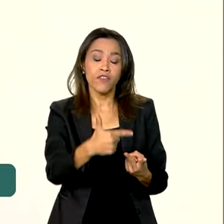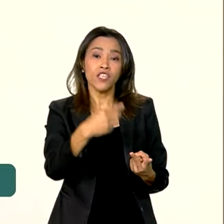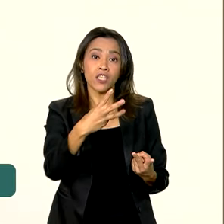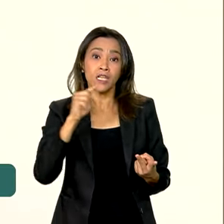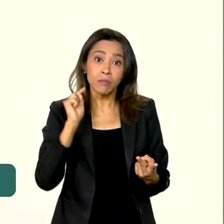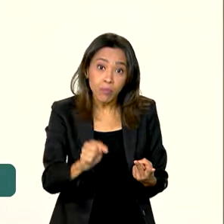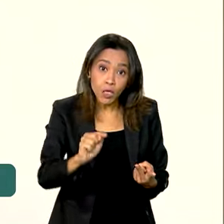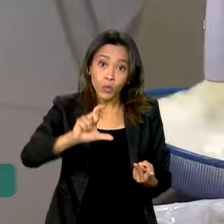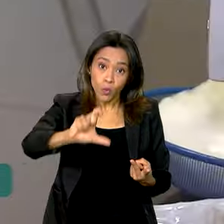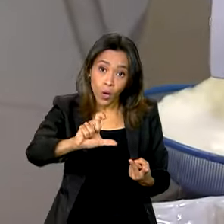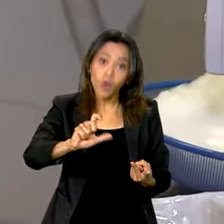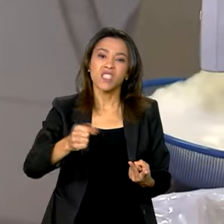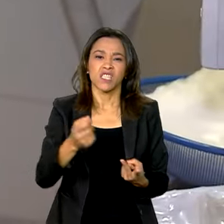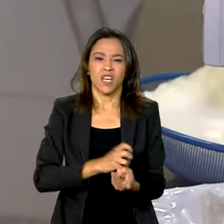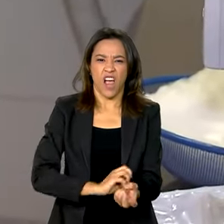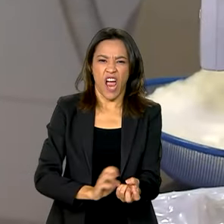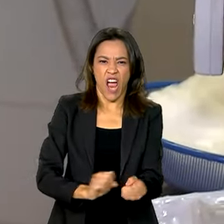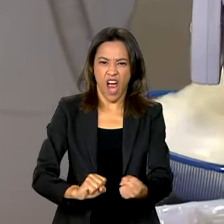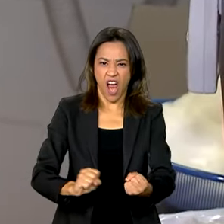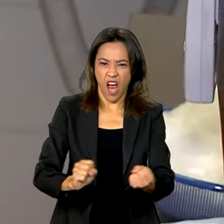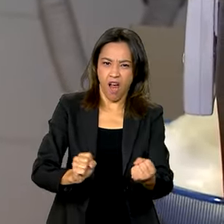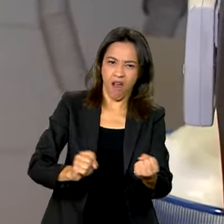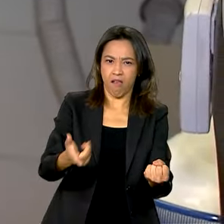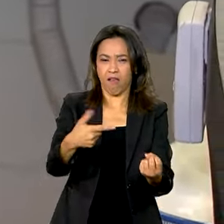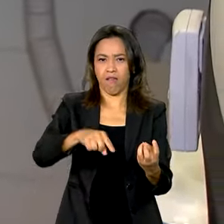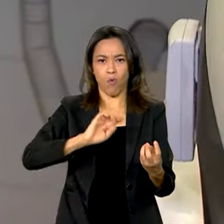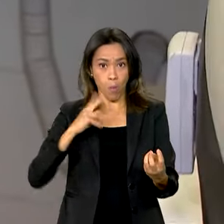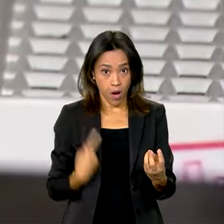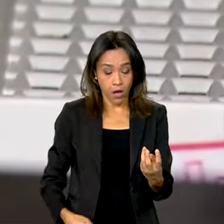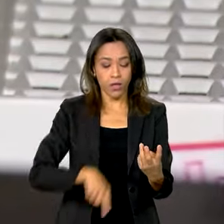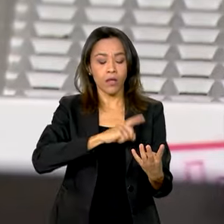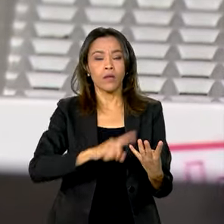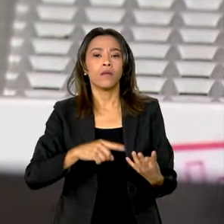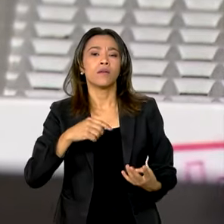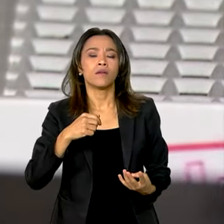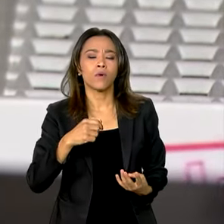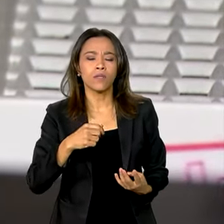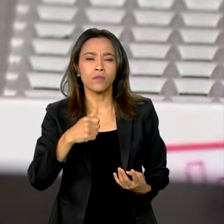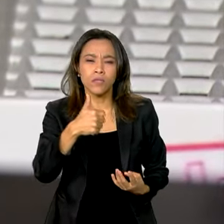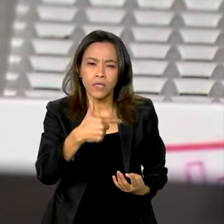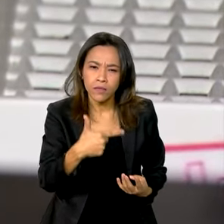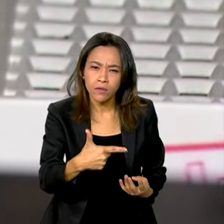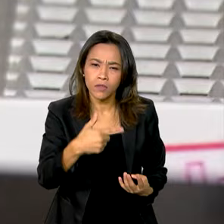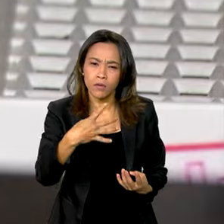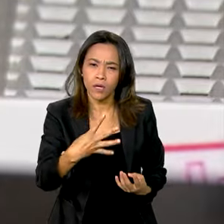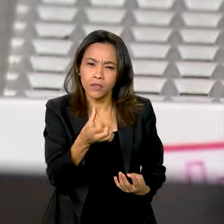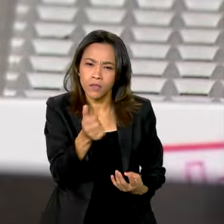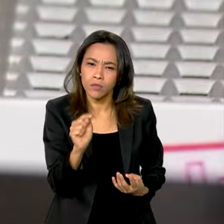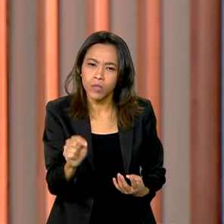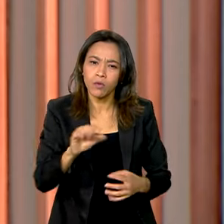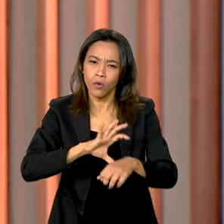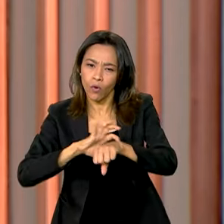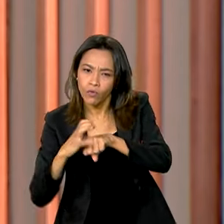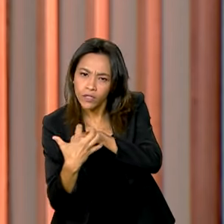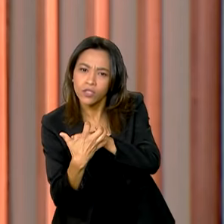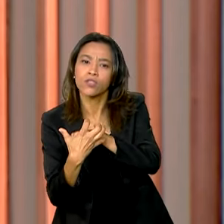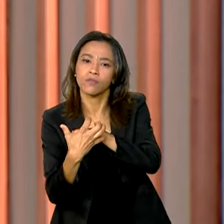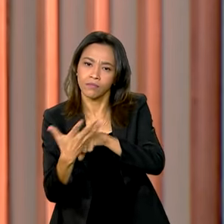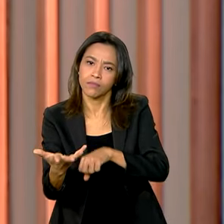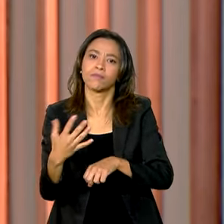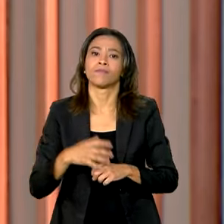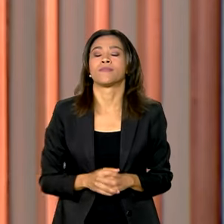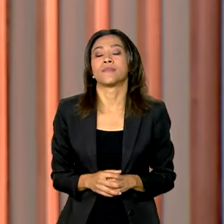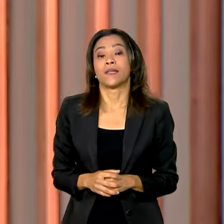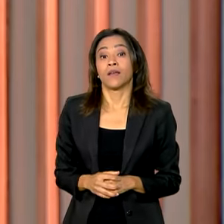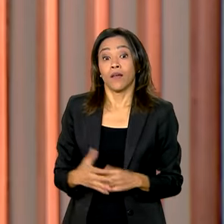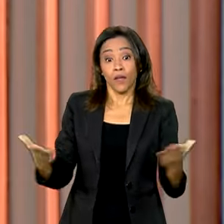contra a raiva humana e quase 145 mil contra a Covid-19. E